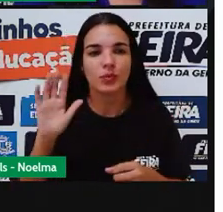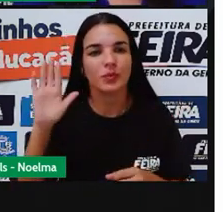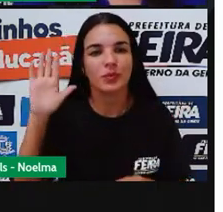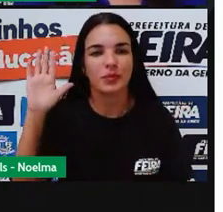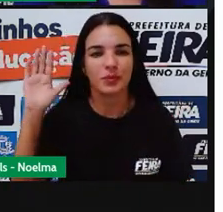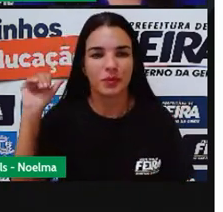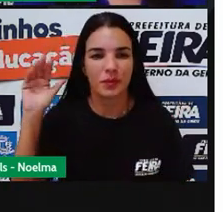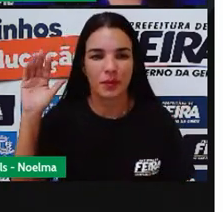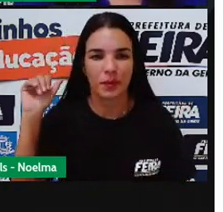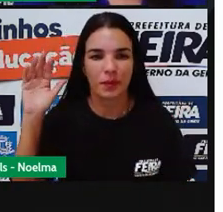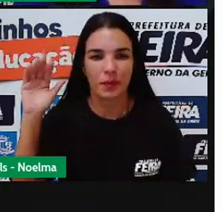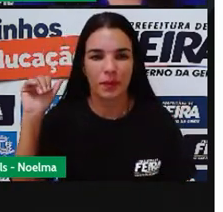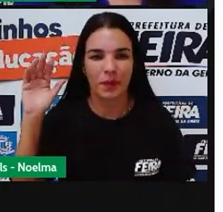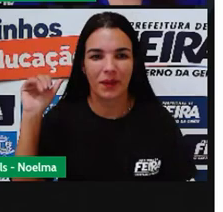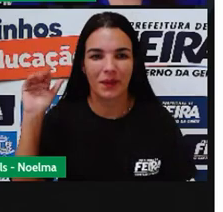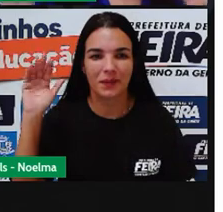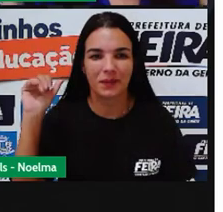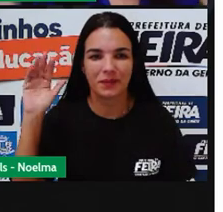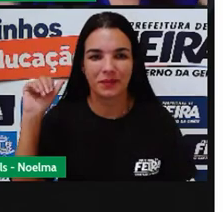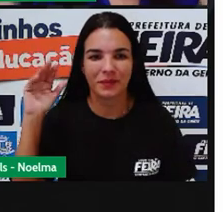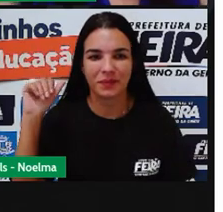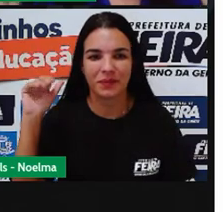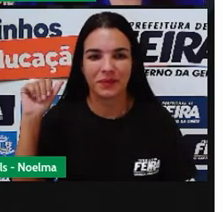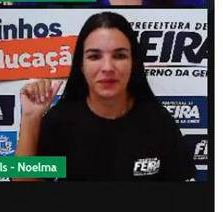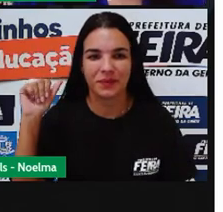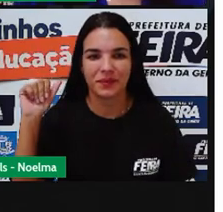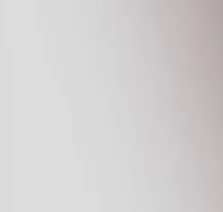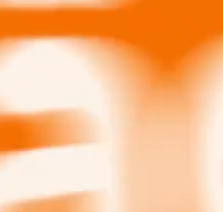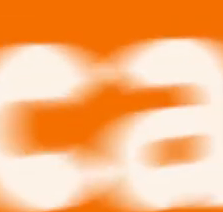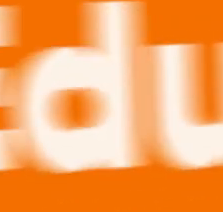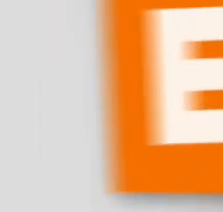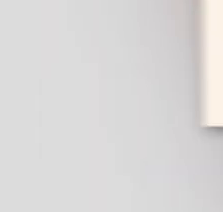de cada um de vocês e até já. Tchau, tchau.